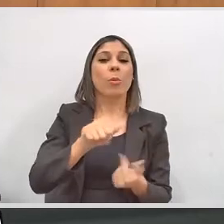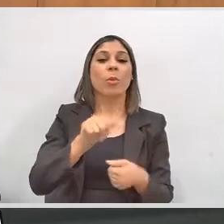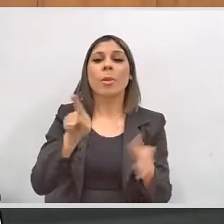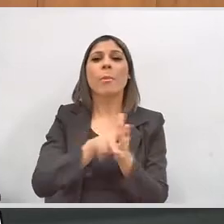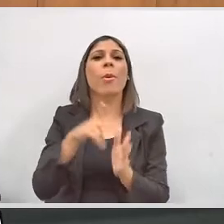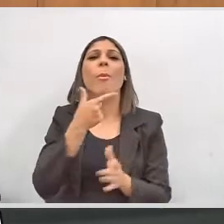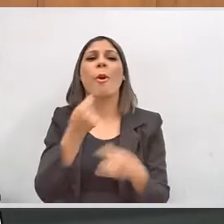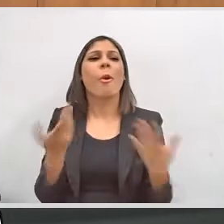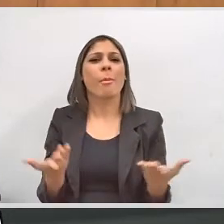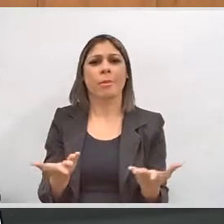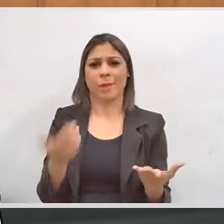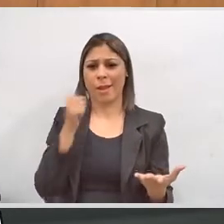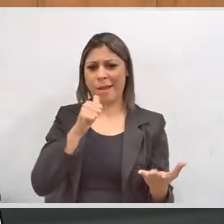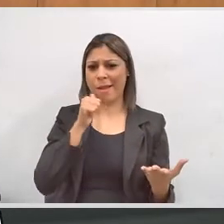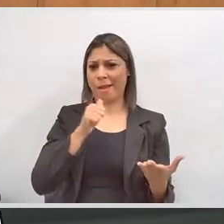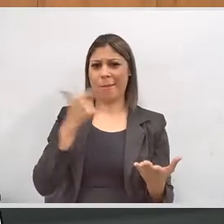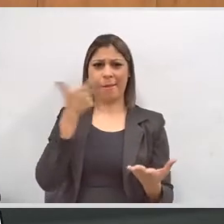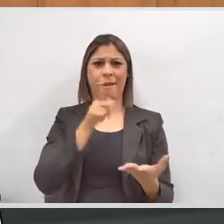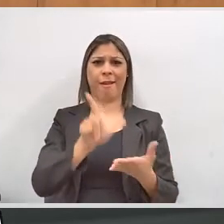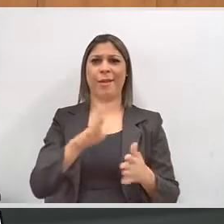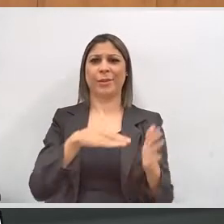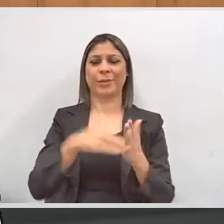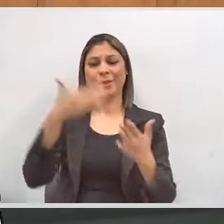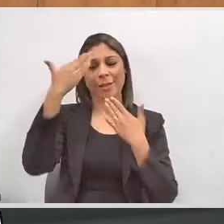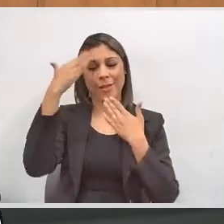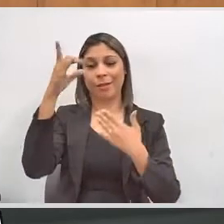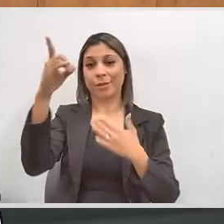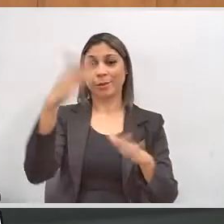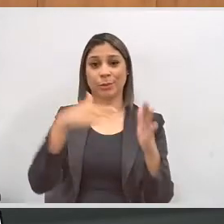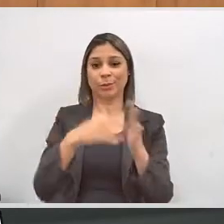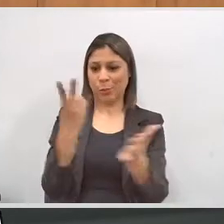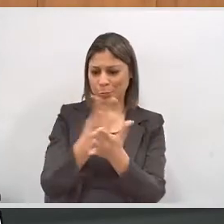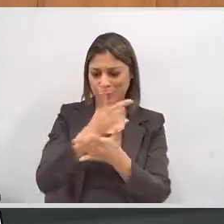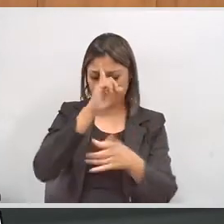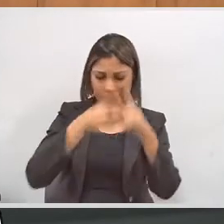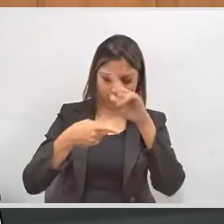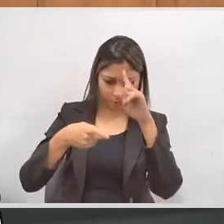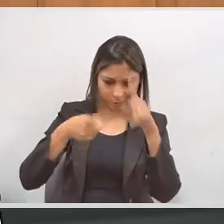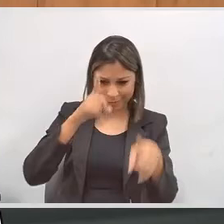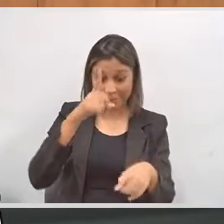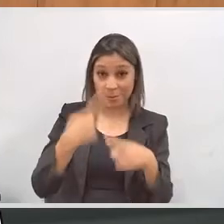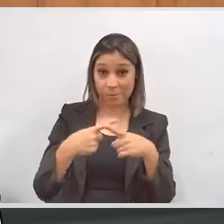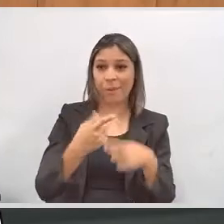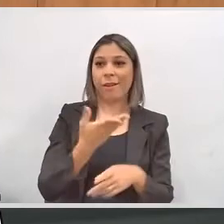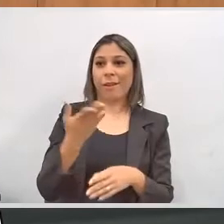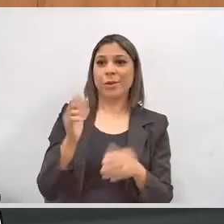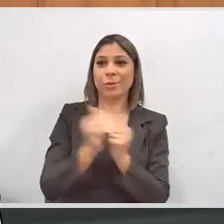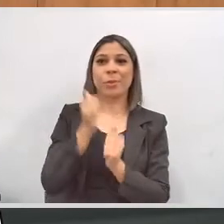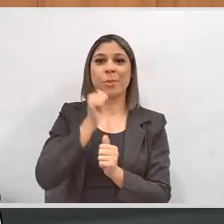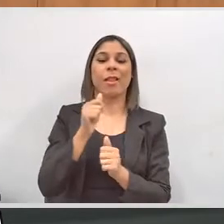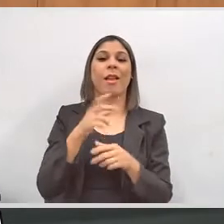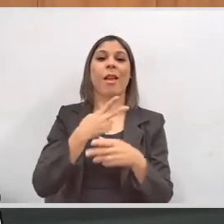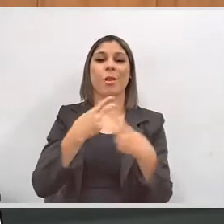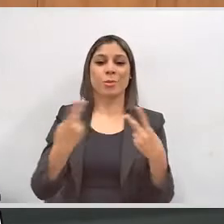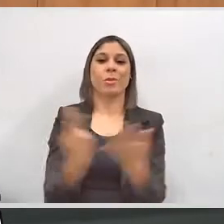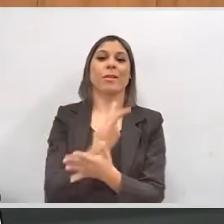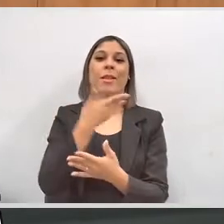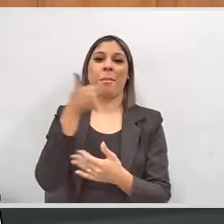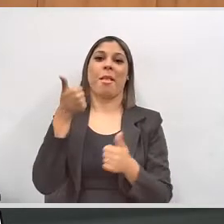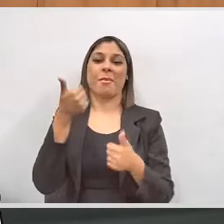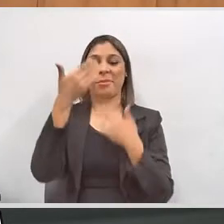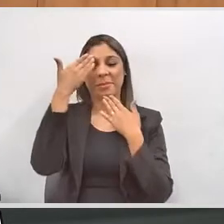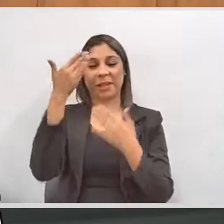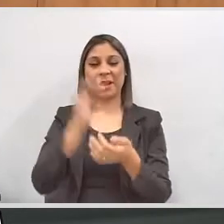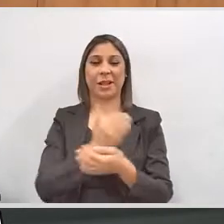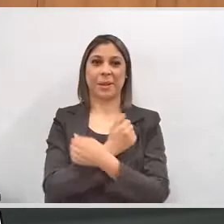homens. As mulheres dominaram, graças a Deus, tudo, e continue mandando, porque com vocês a coisa anda melhor.